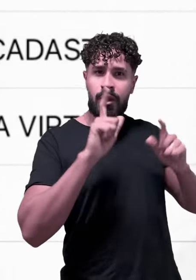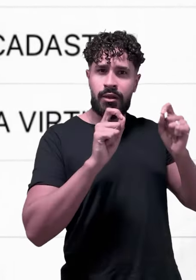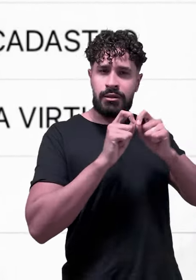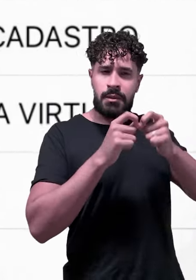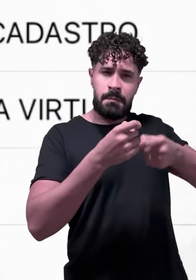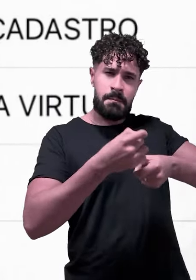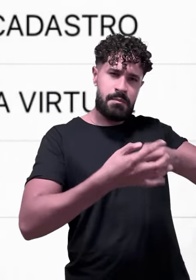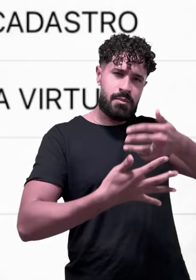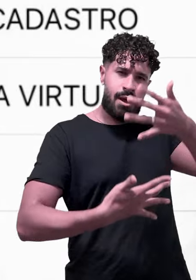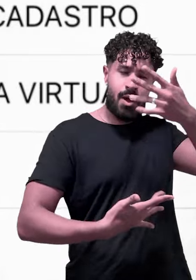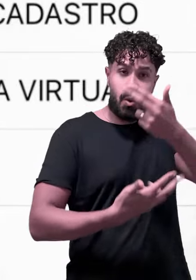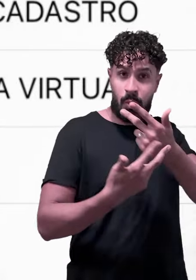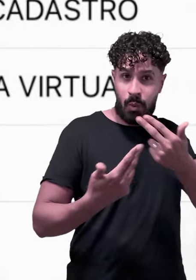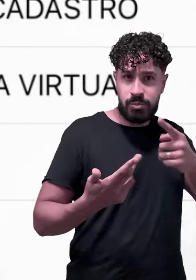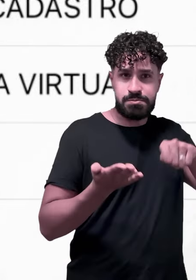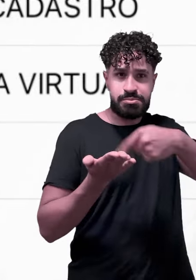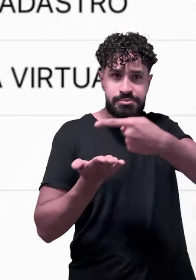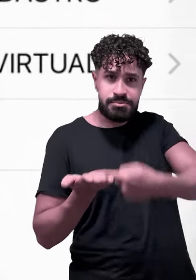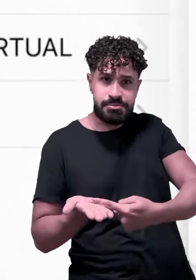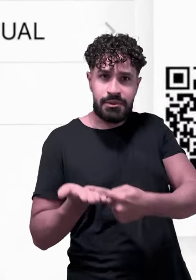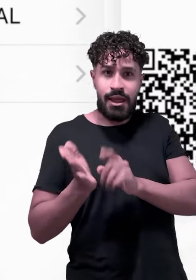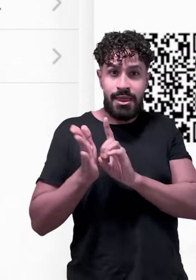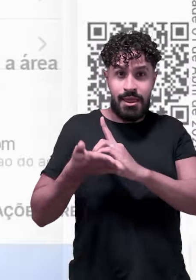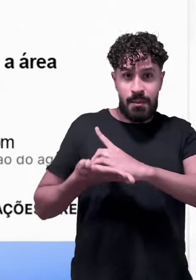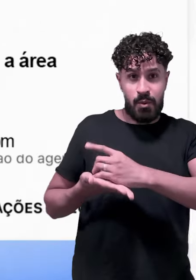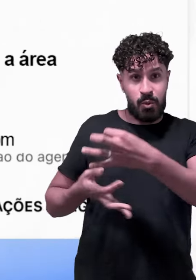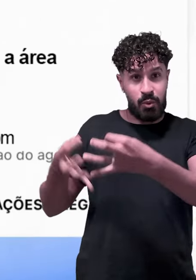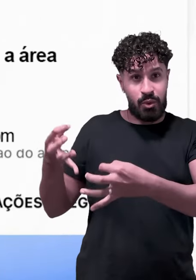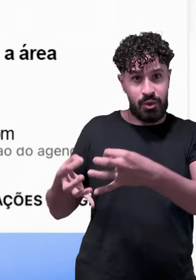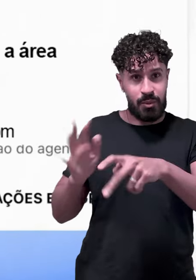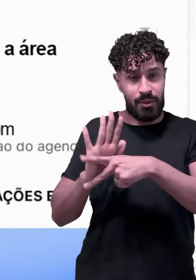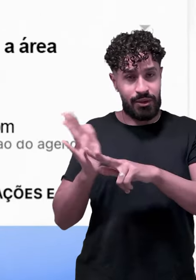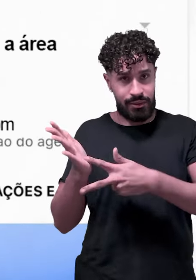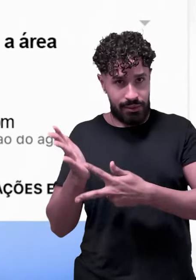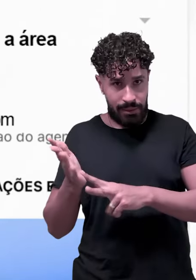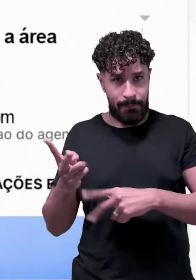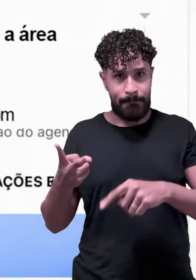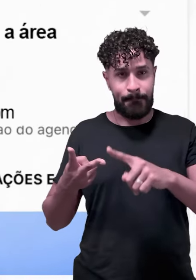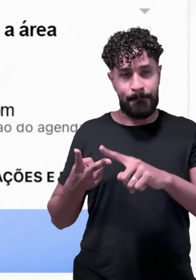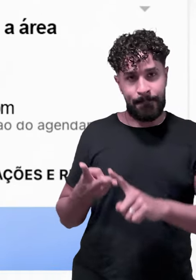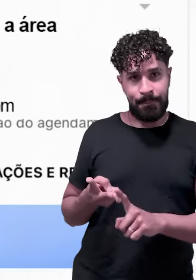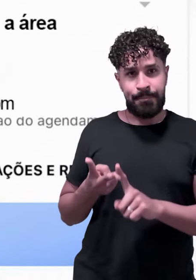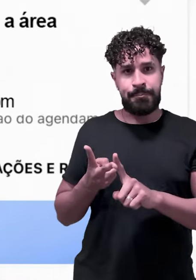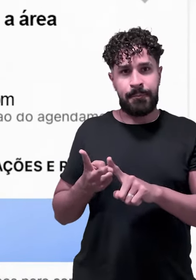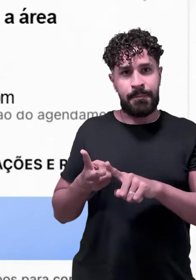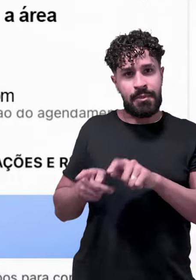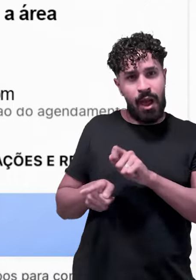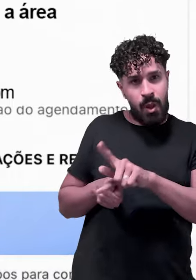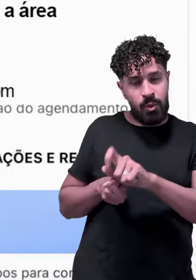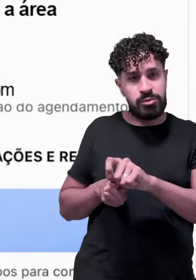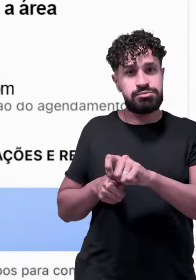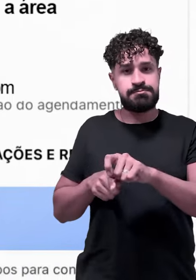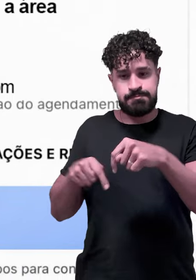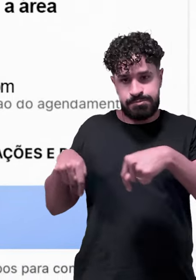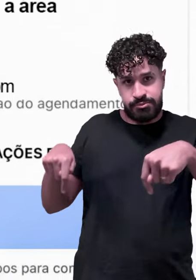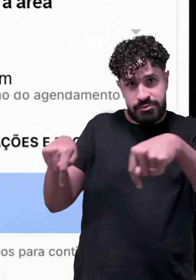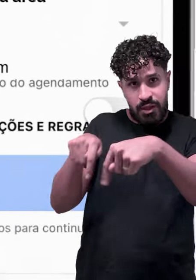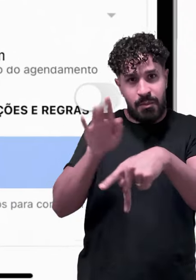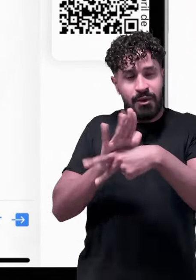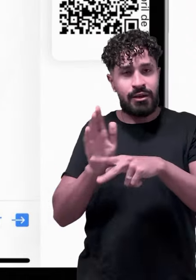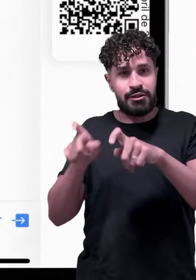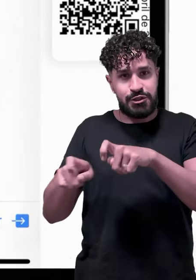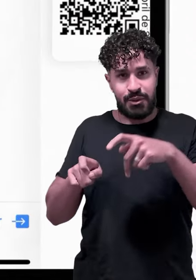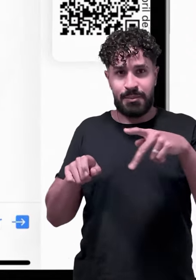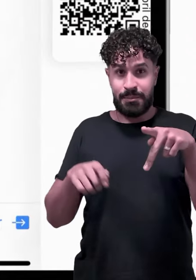filiada, você consegue fazer muitas coisas, como agendamentos com o departamento jurídico do sindicato, reserva nos quiosques da